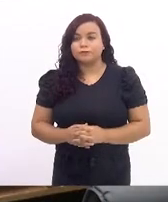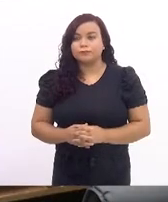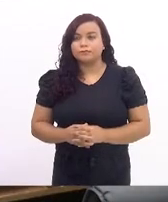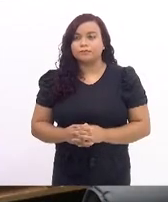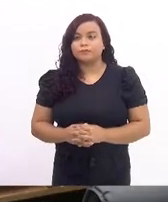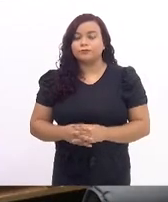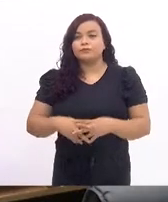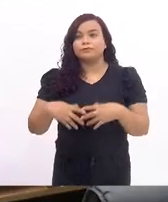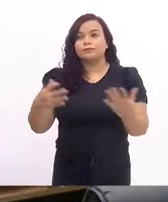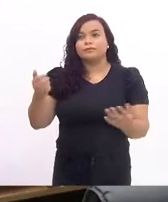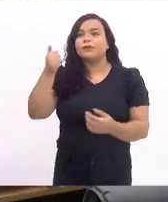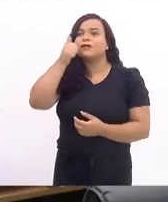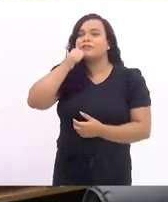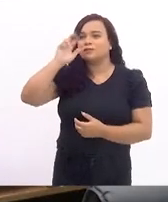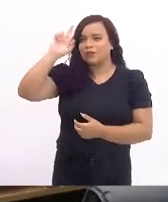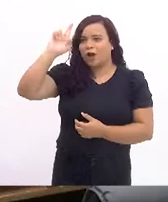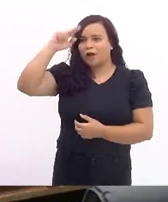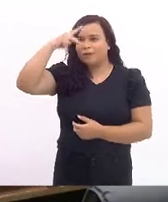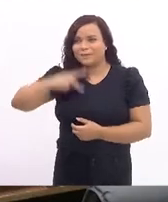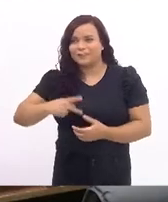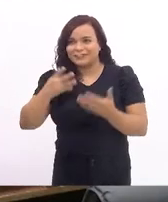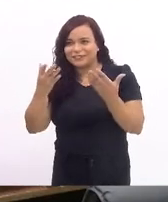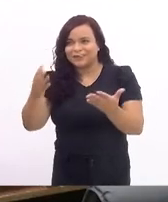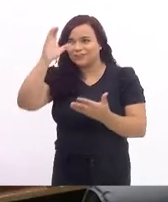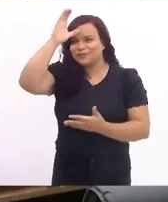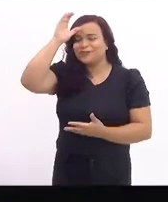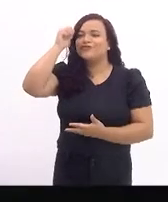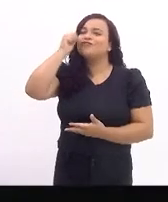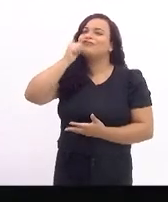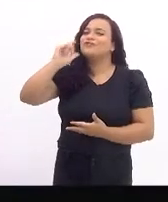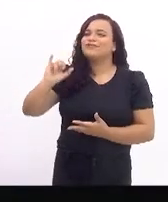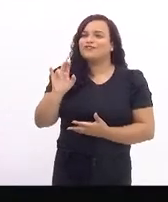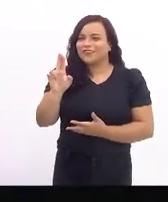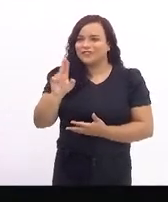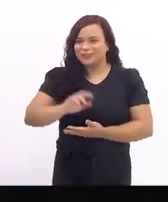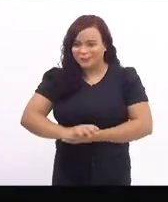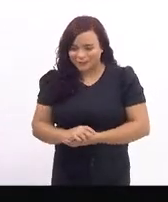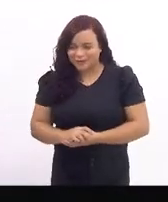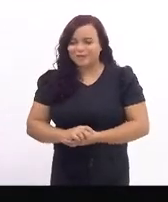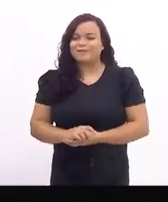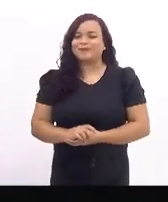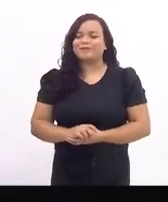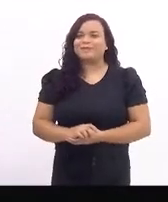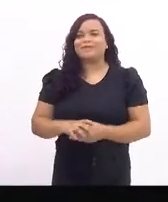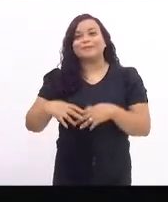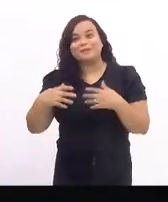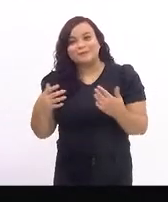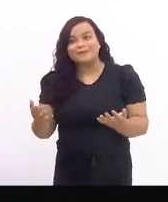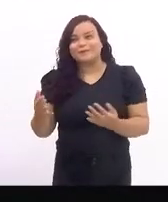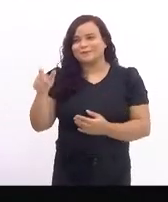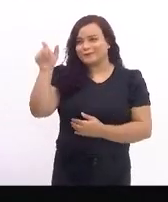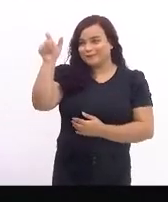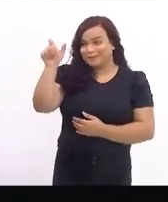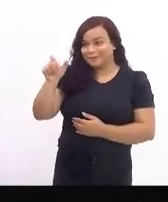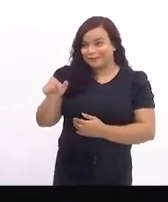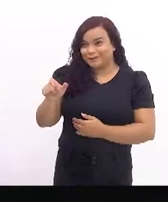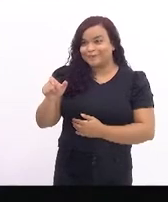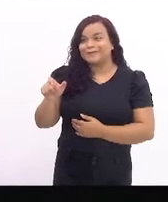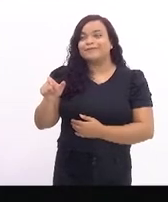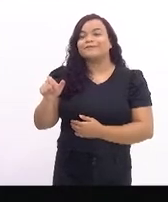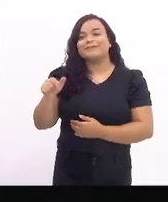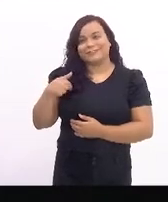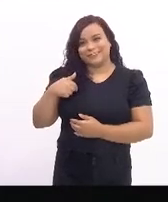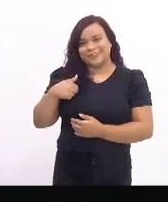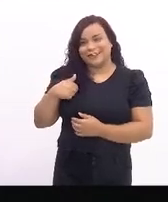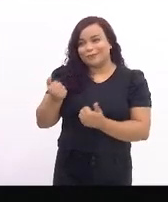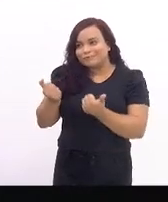Sra. Presidente Tia Ju, em nome da qual presto